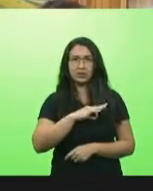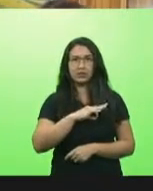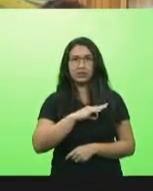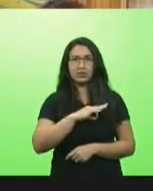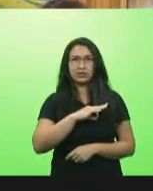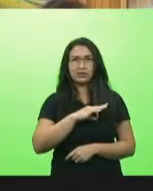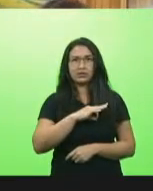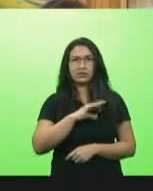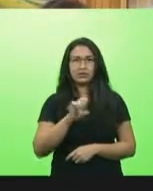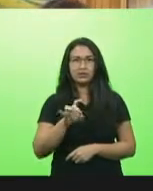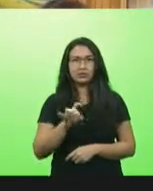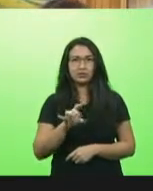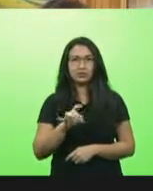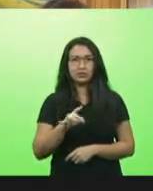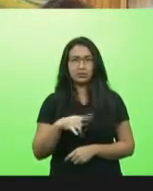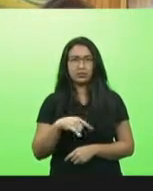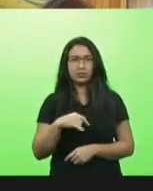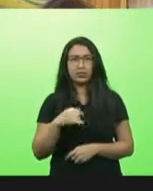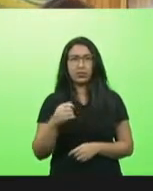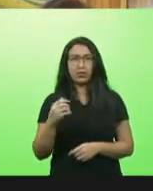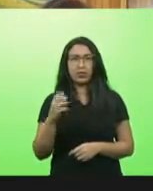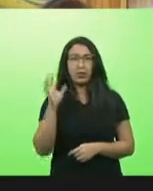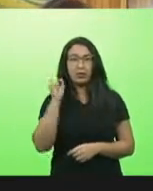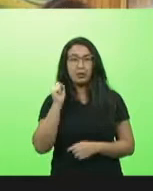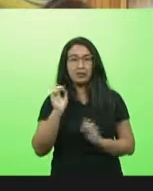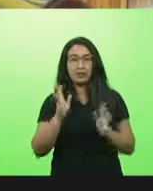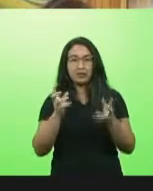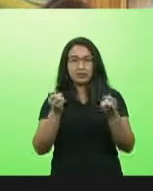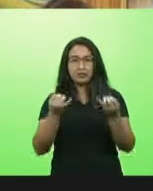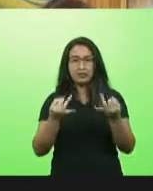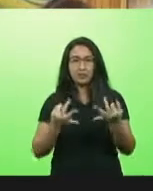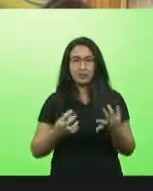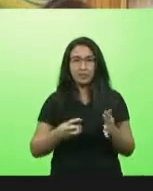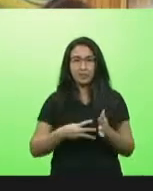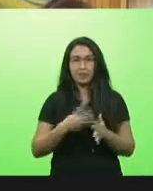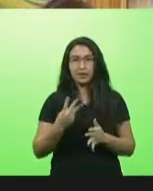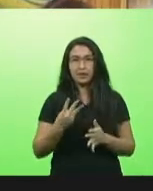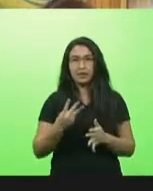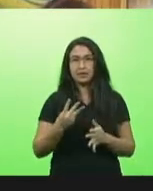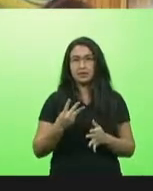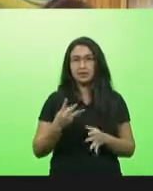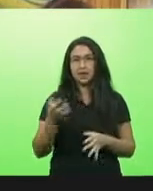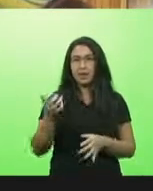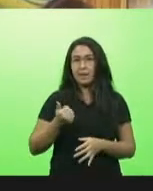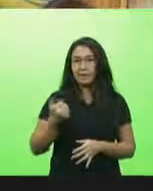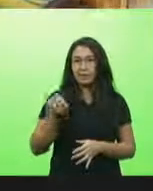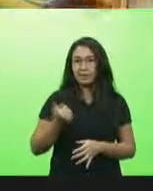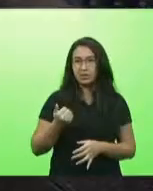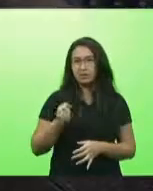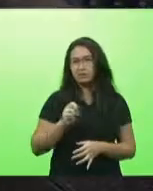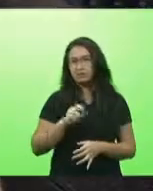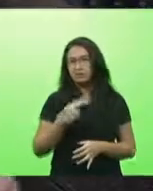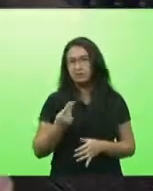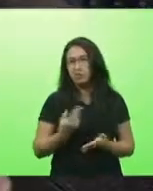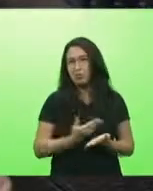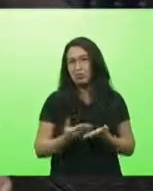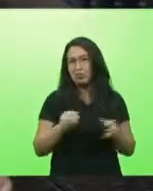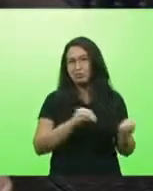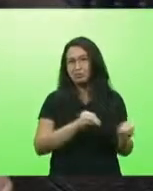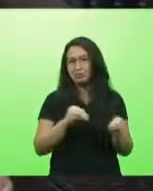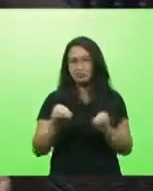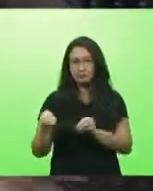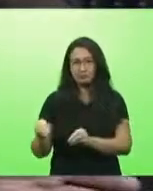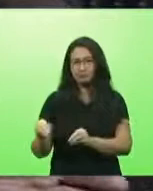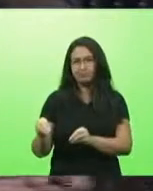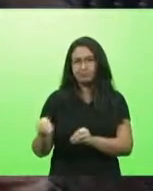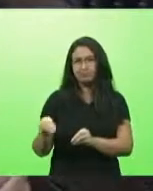já ouvi até a desculpa de que tem da terceira região se aposenta ou se pede deferimento de transferência daquela região ali